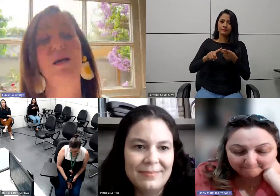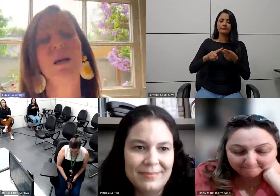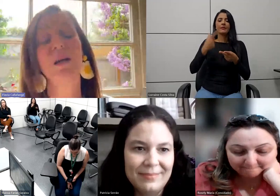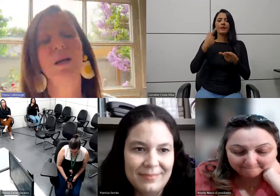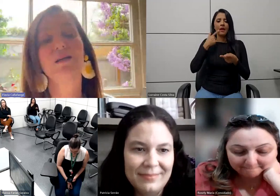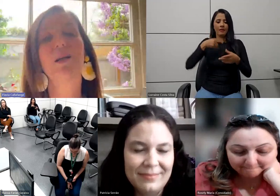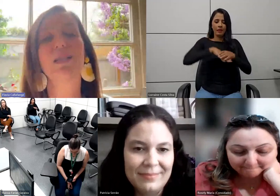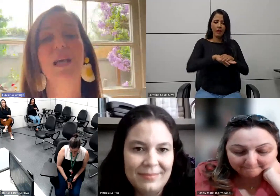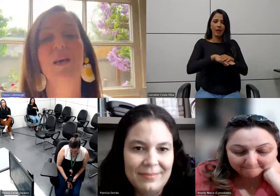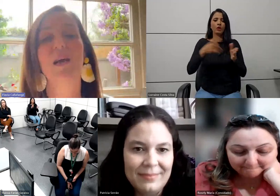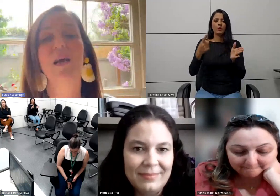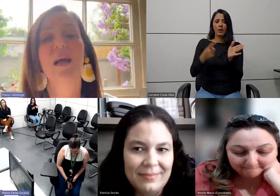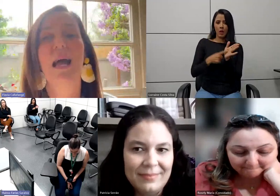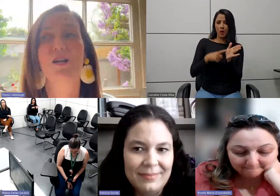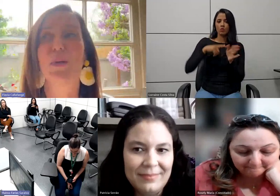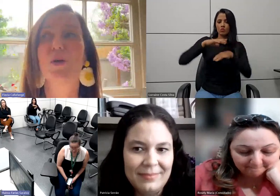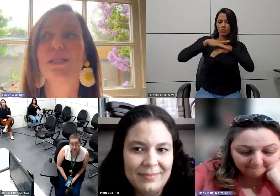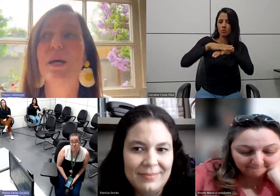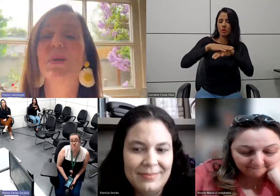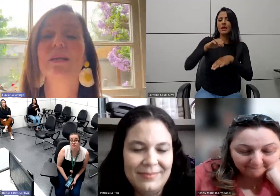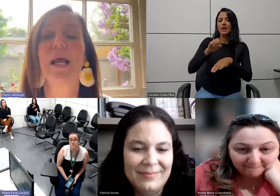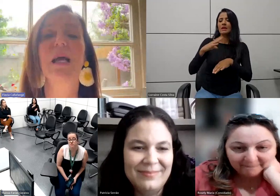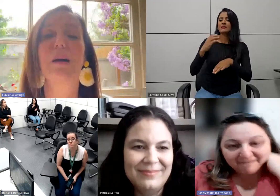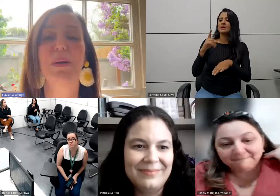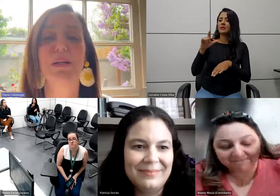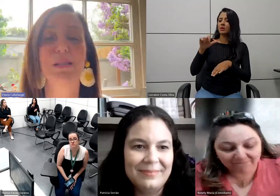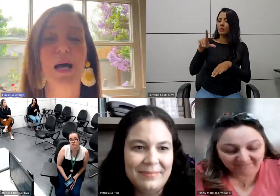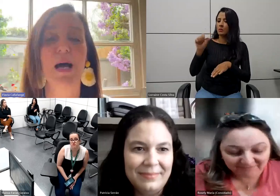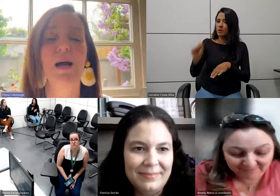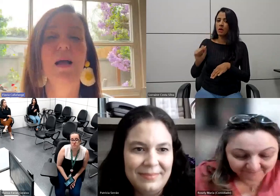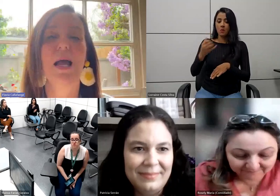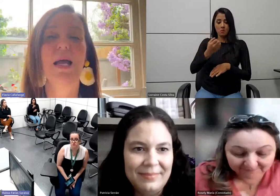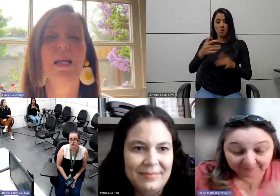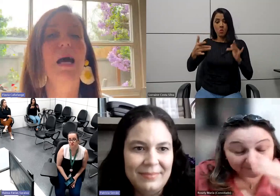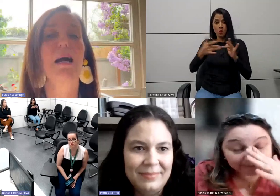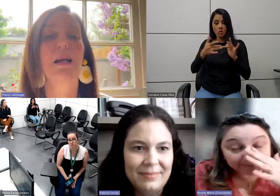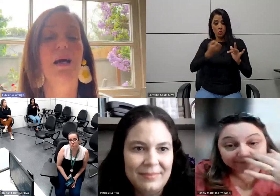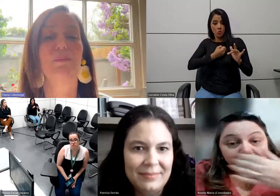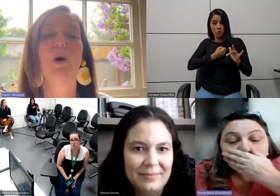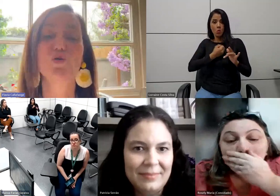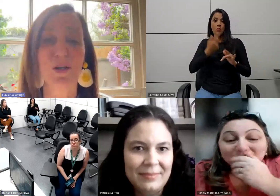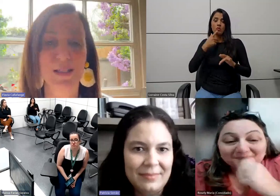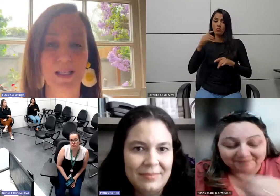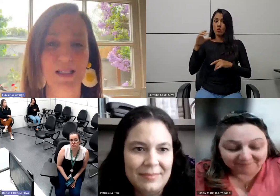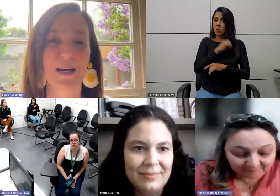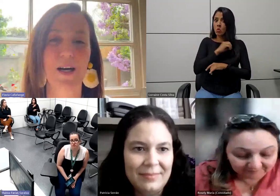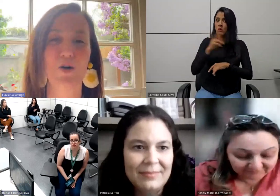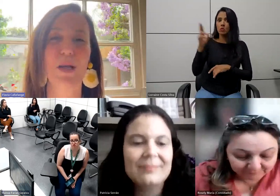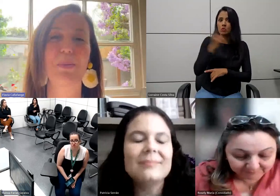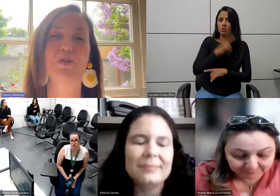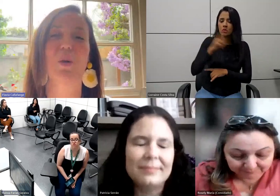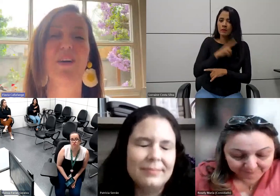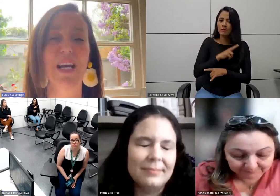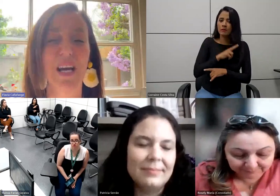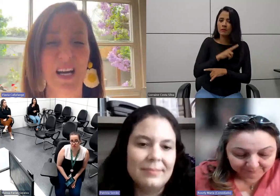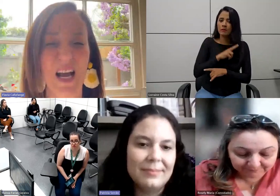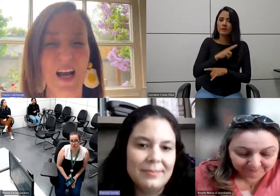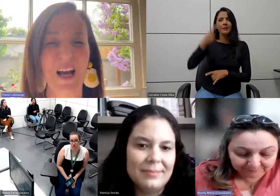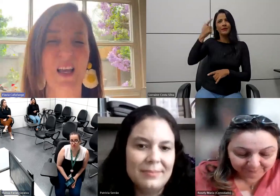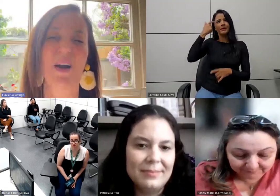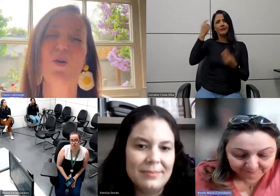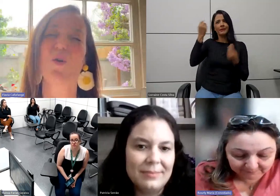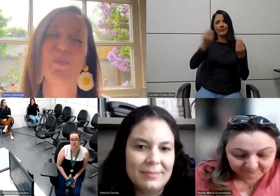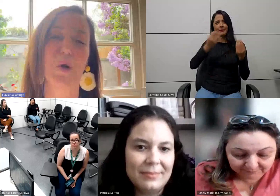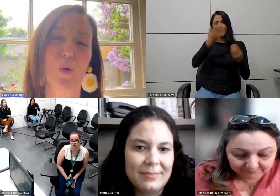emergência, então assim, as pessoas sempre tendem a pensar na mal utilização, na pessoa que vai